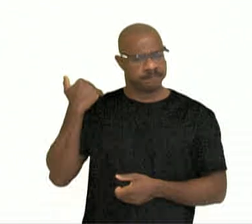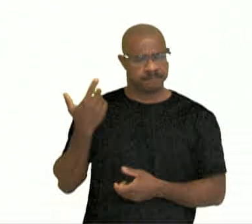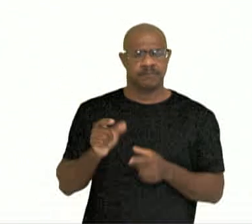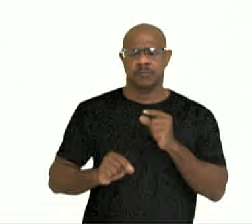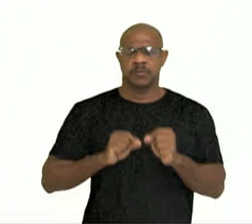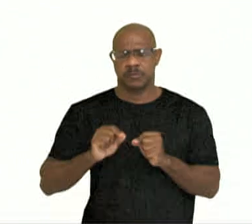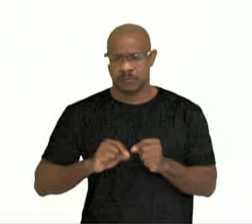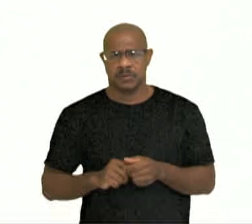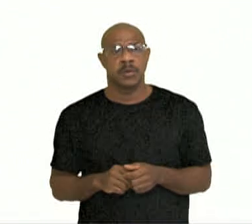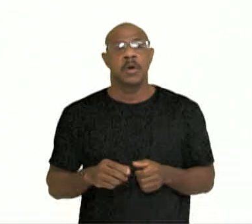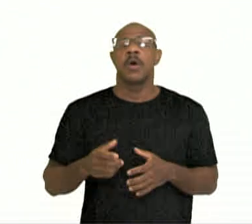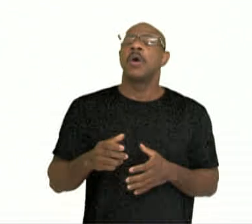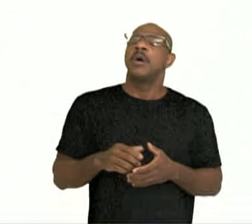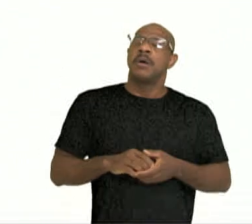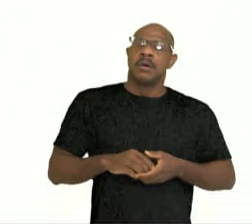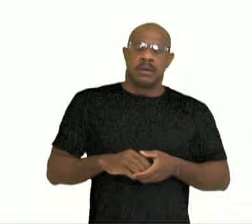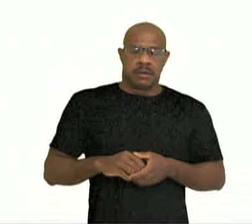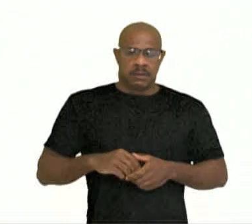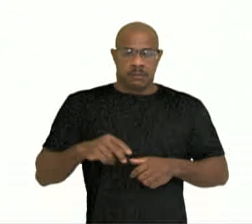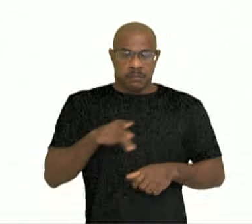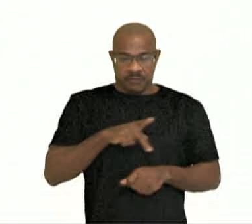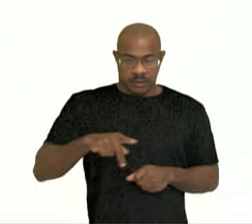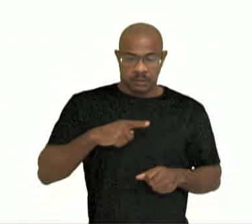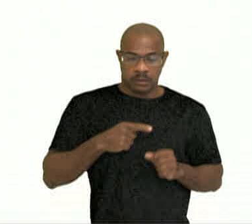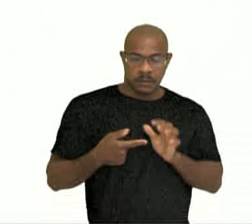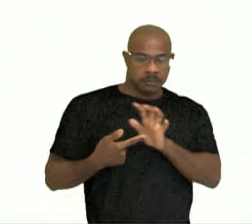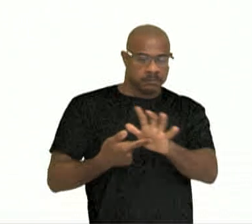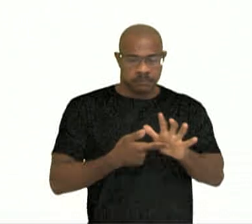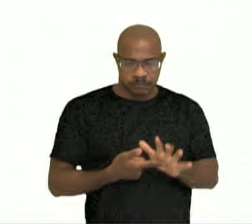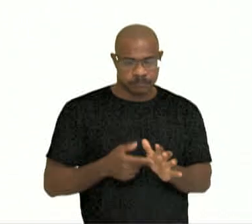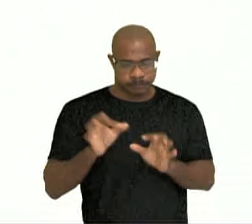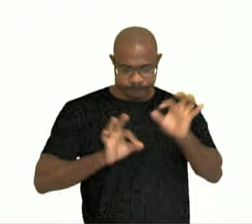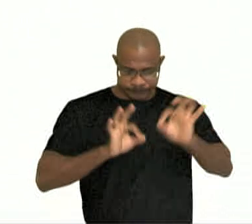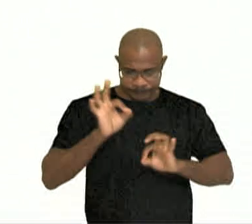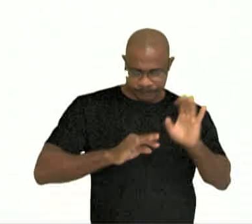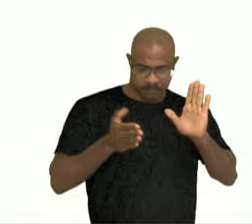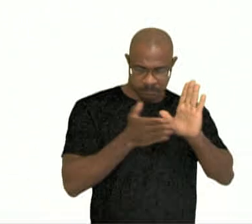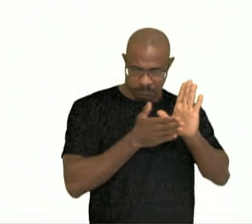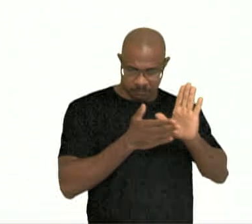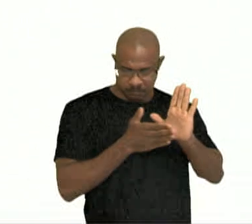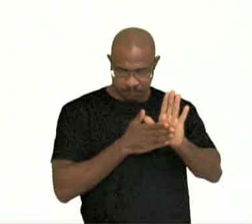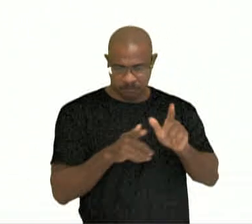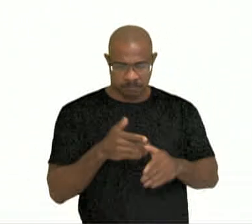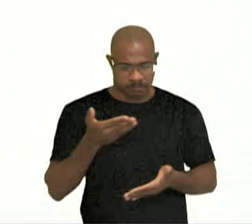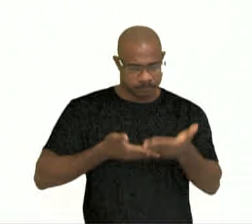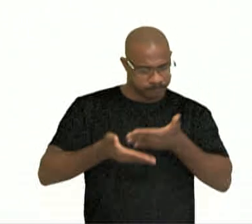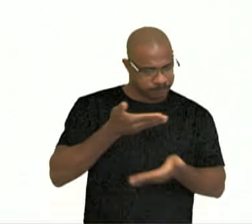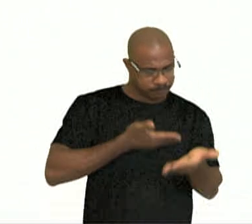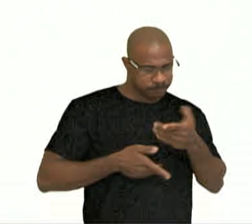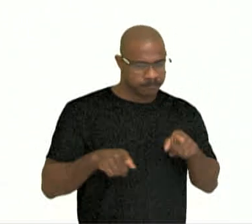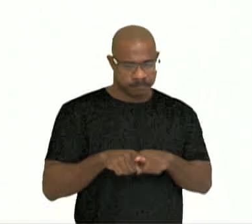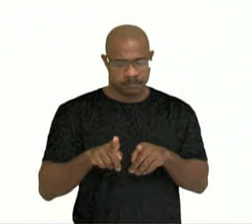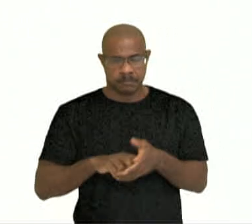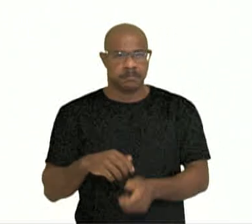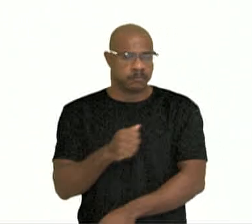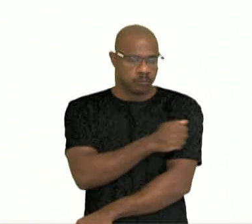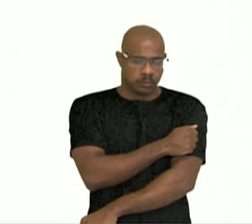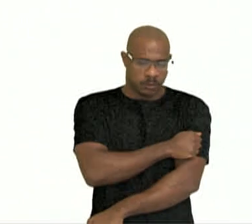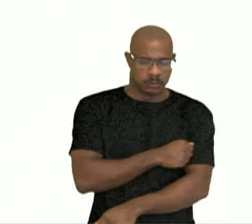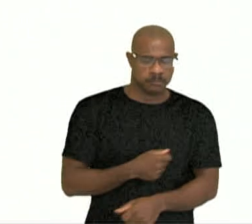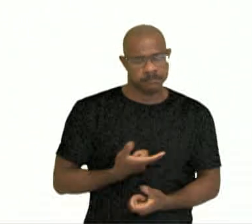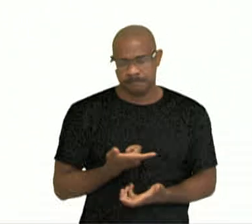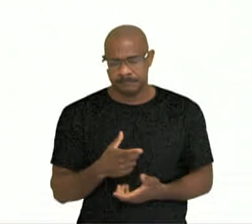professor propõe desafios, sugere instrumentos, estabelece a colaboração. O aluno procura